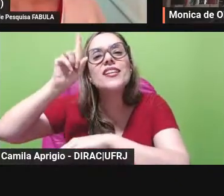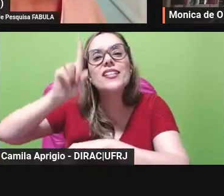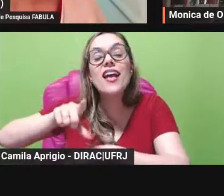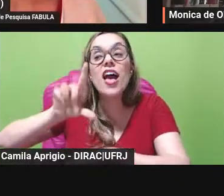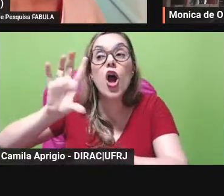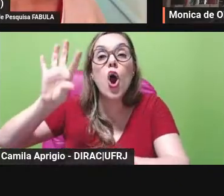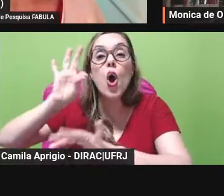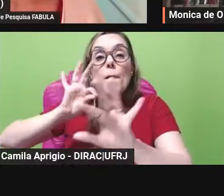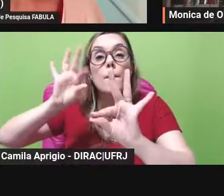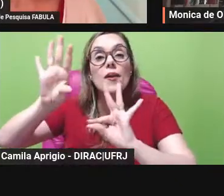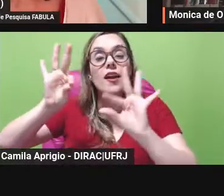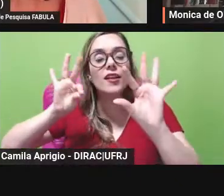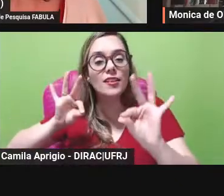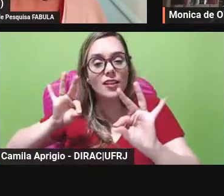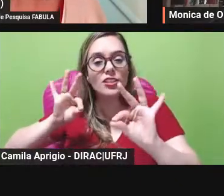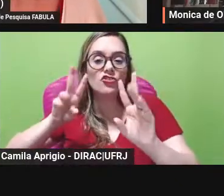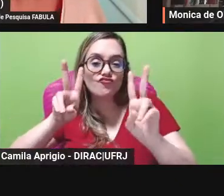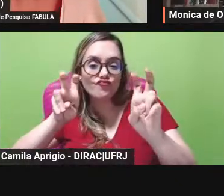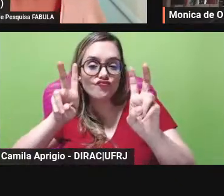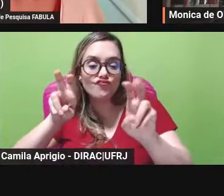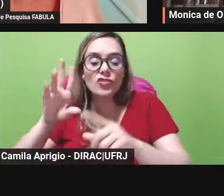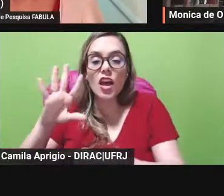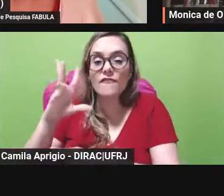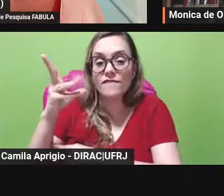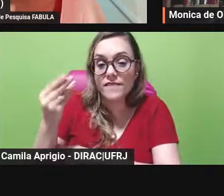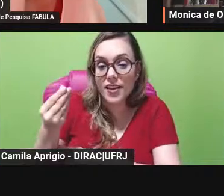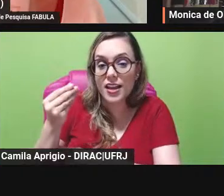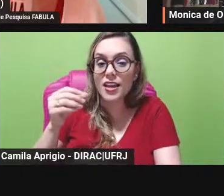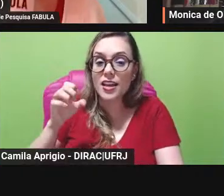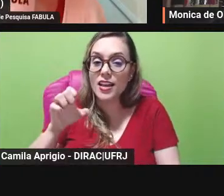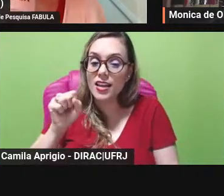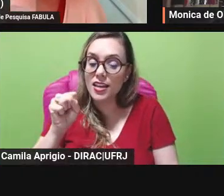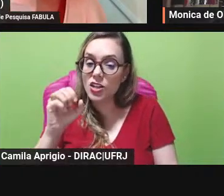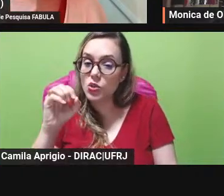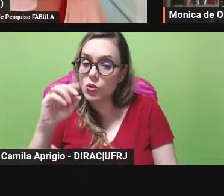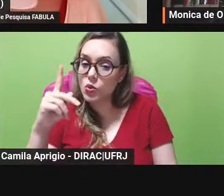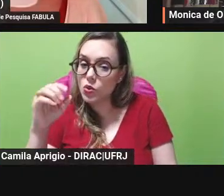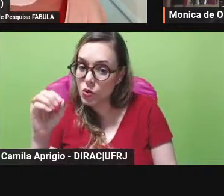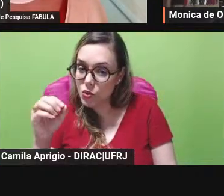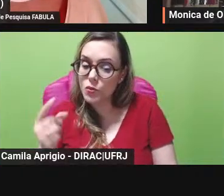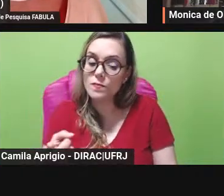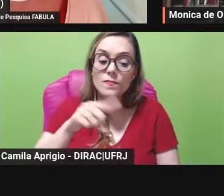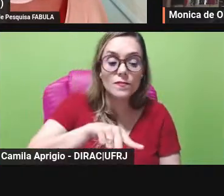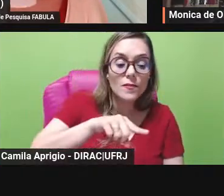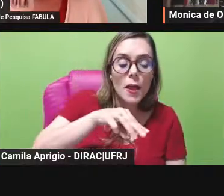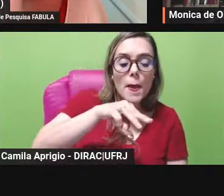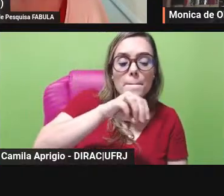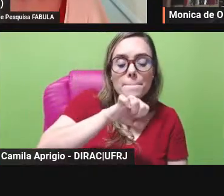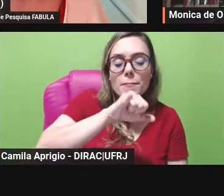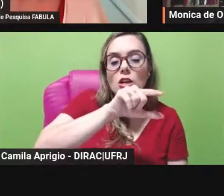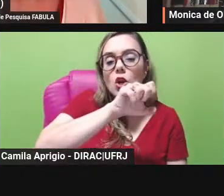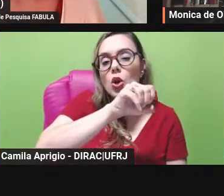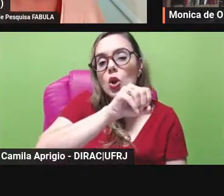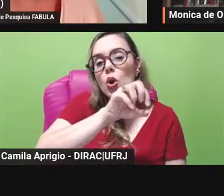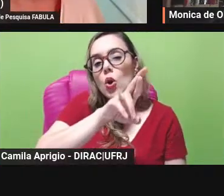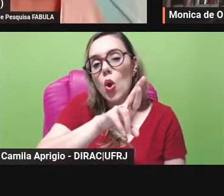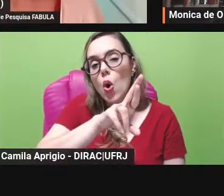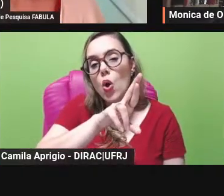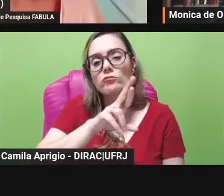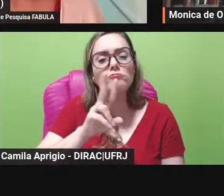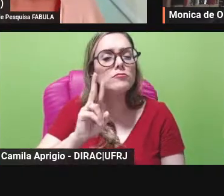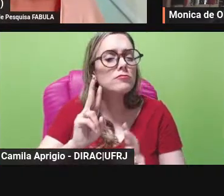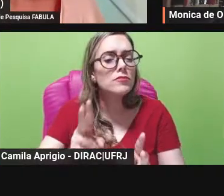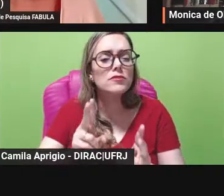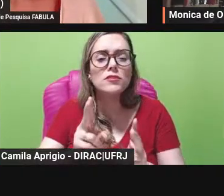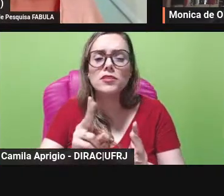sobre fábula né de Exopa Milor enfim ela já tem desde sempre essa perspectiva né depois fiz